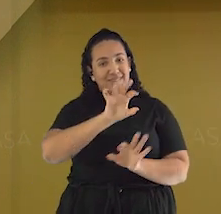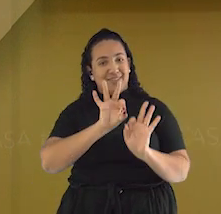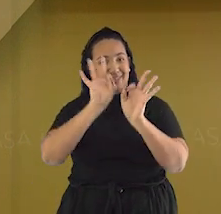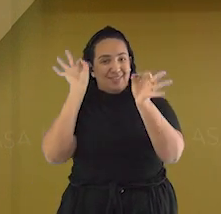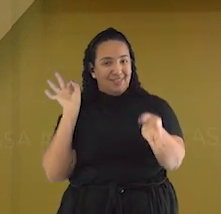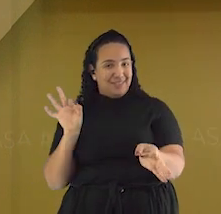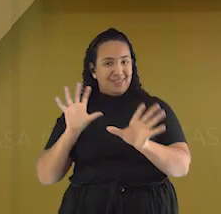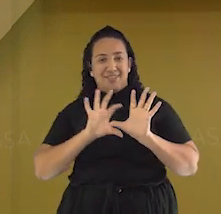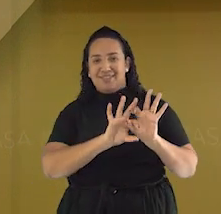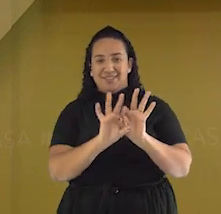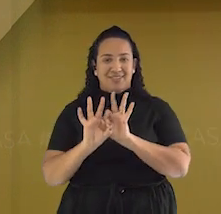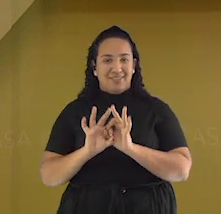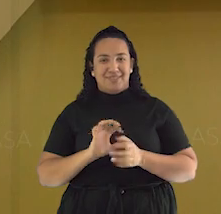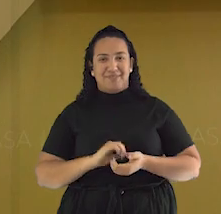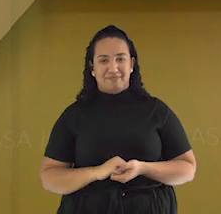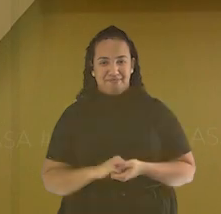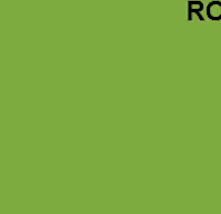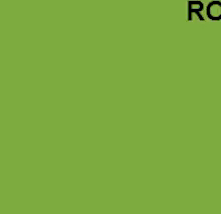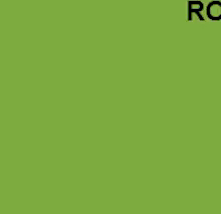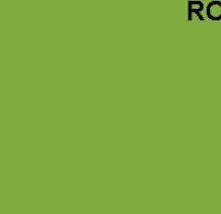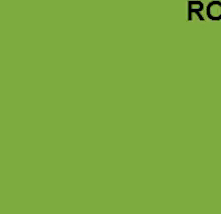mesmo distantes, estamos juntos!